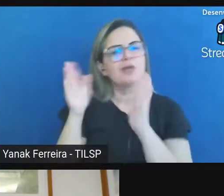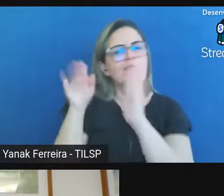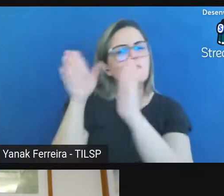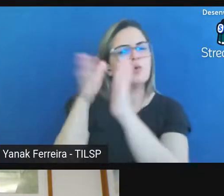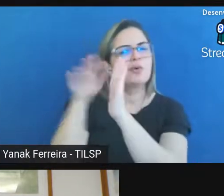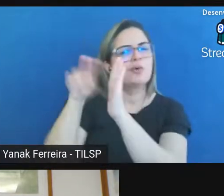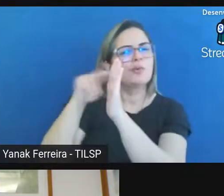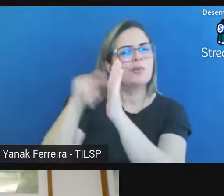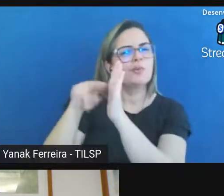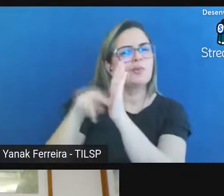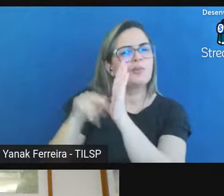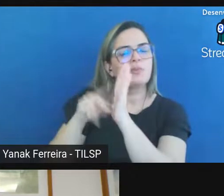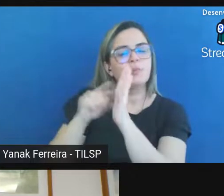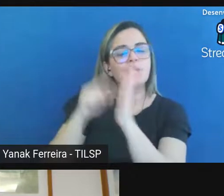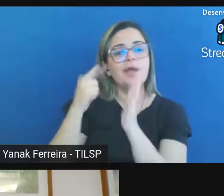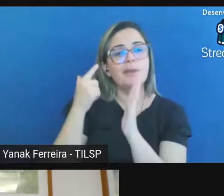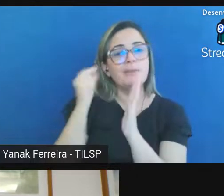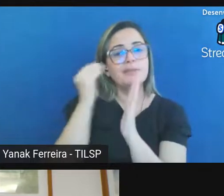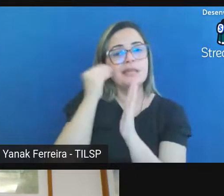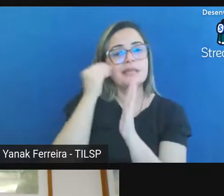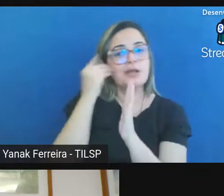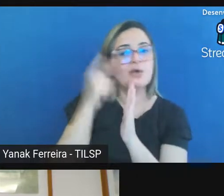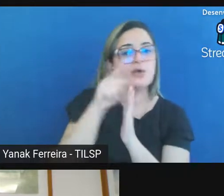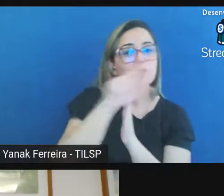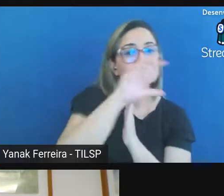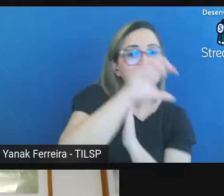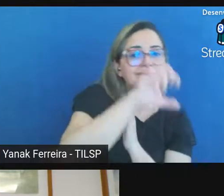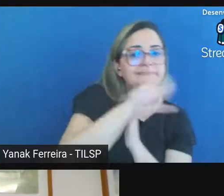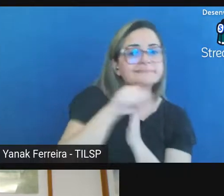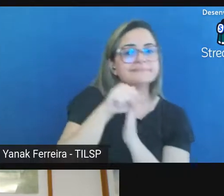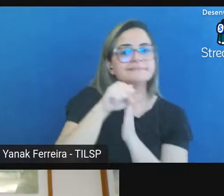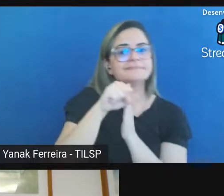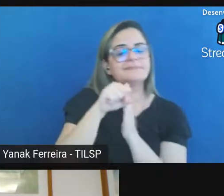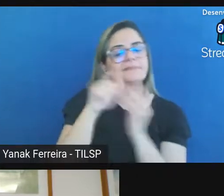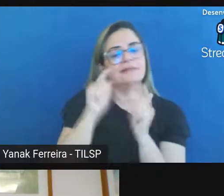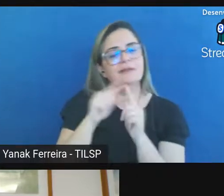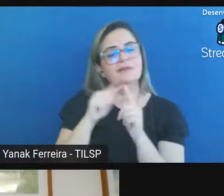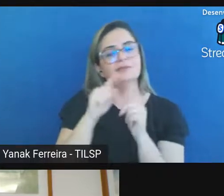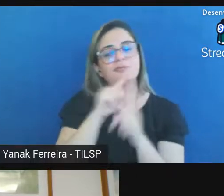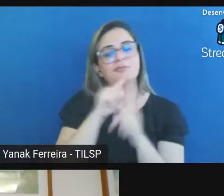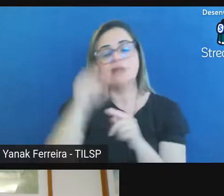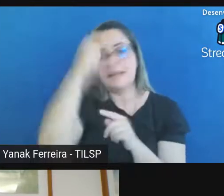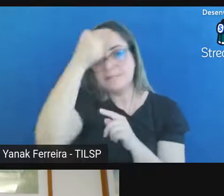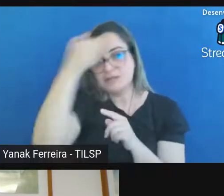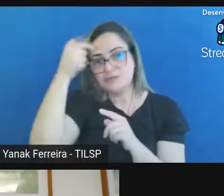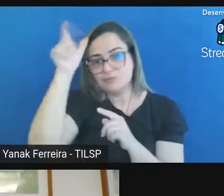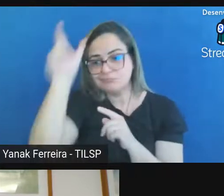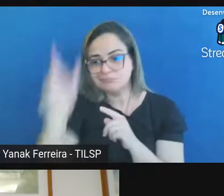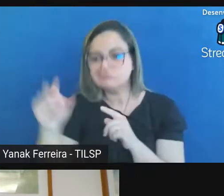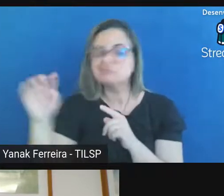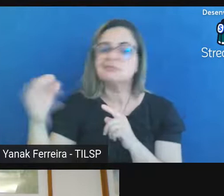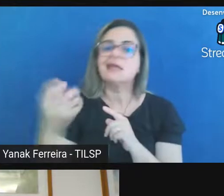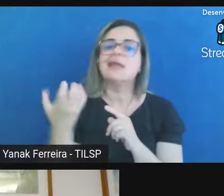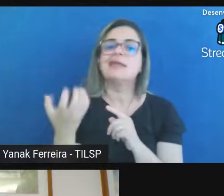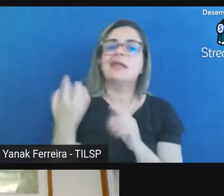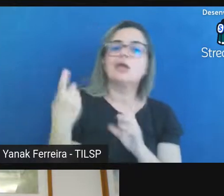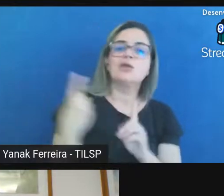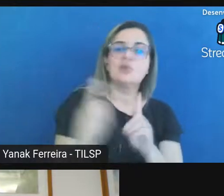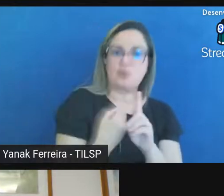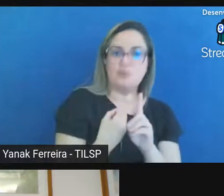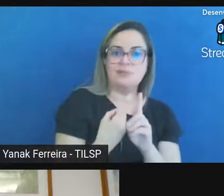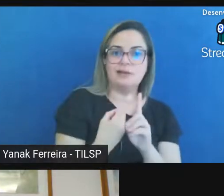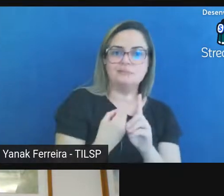recuperação de determinada fonte de informação atendendo a necessidade do usuário para que esse objetivo seja alcançado então